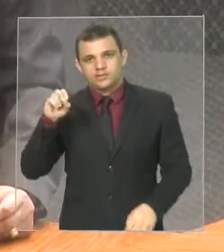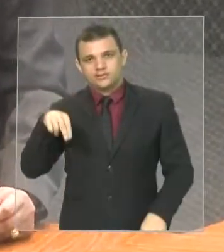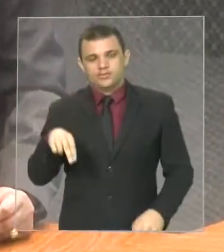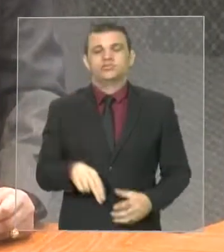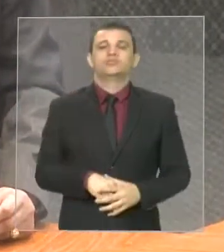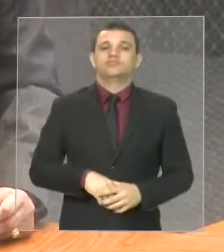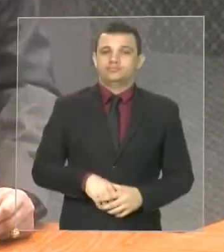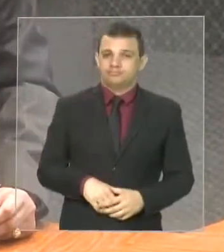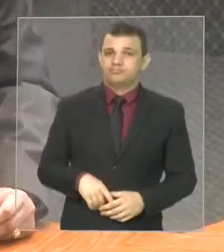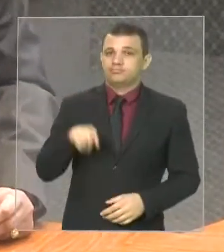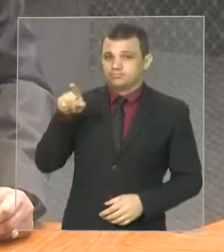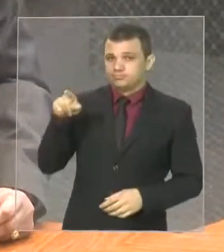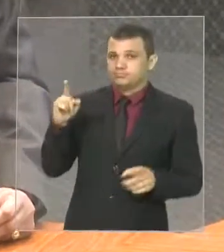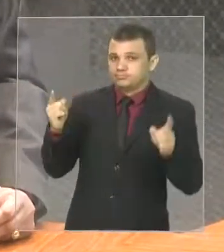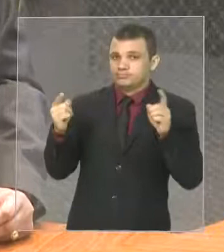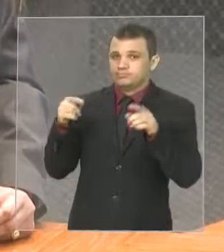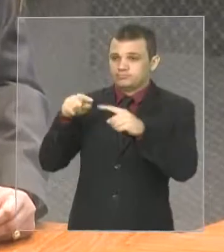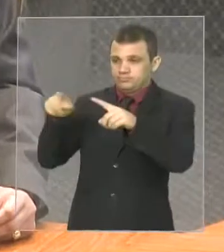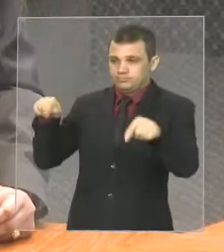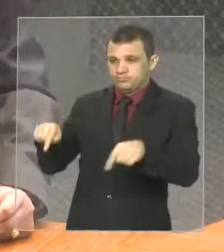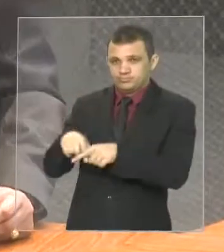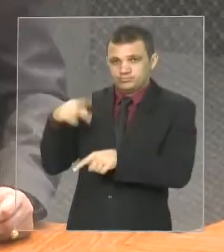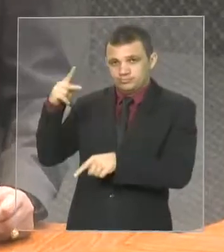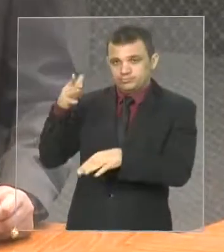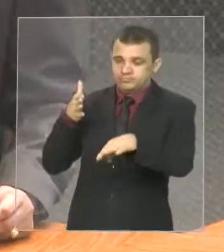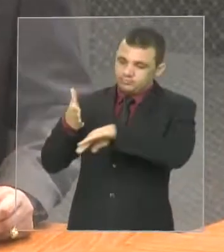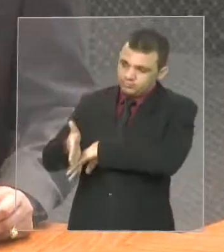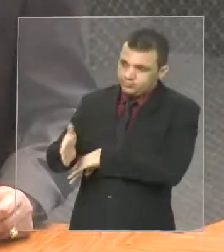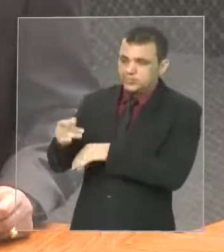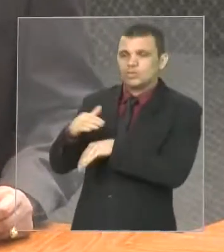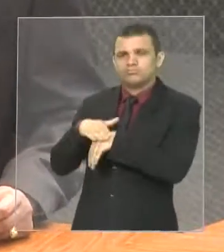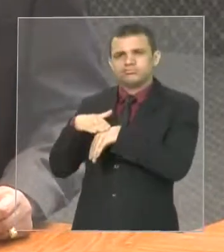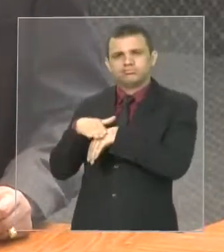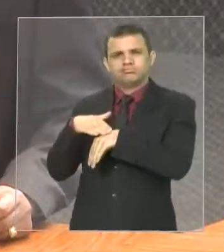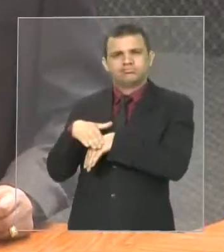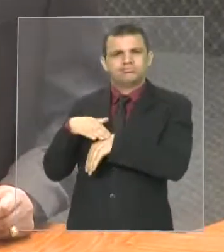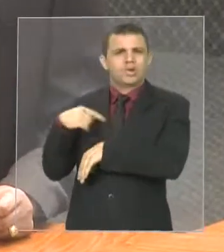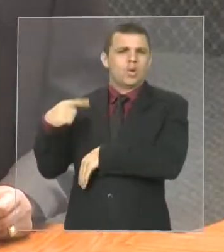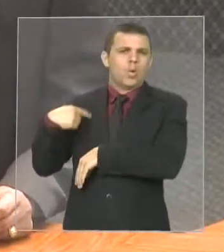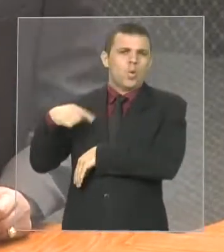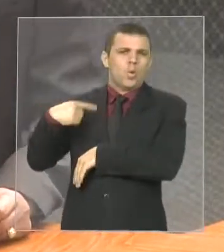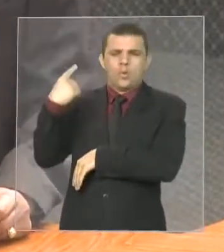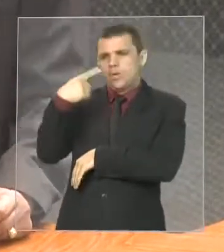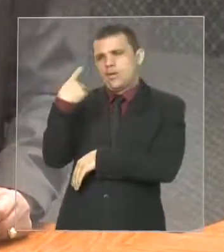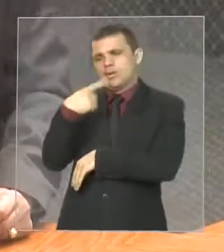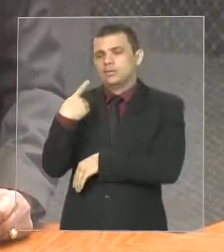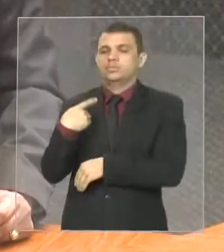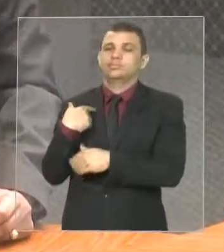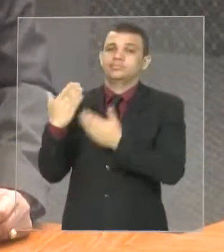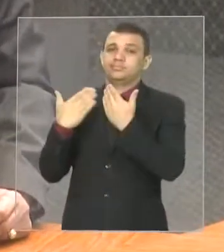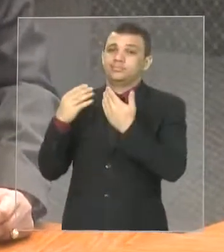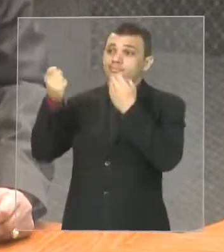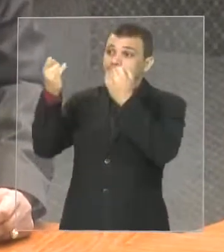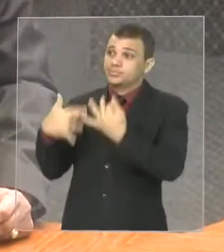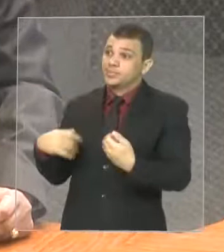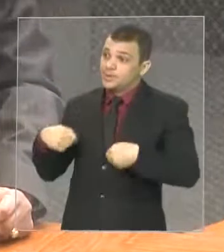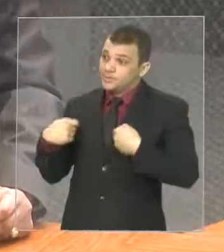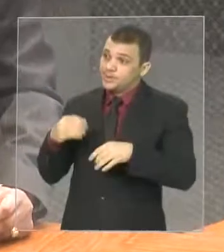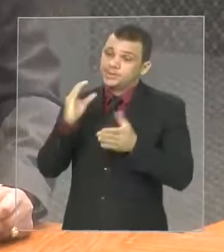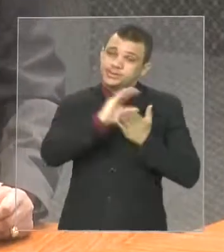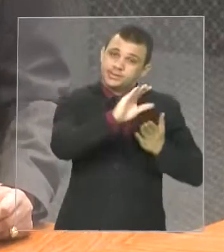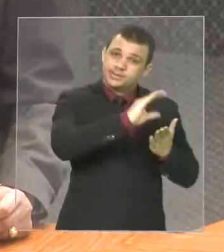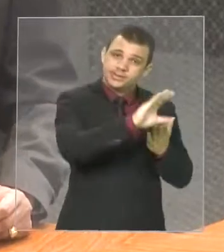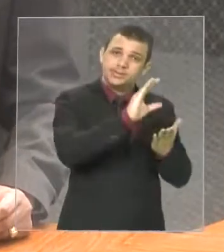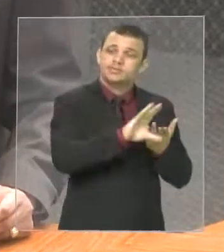por várias horas, destacando a necessidade de investimento no Estado do Maranhão. Foi uma agenda em que pudemos,